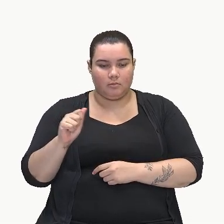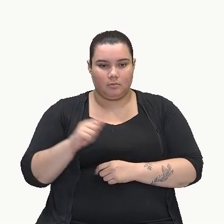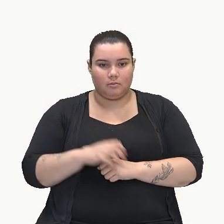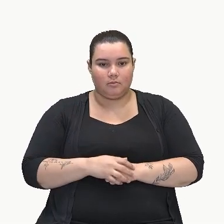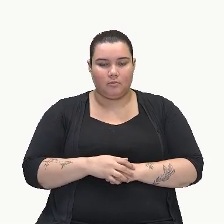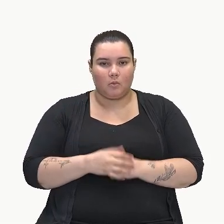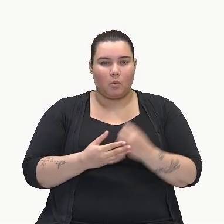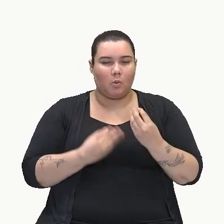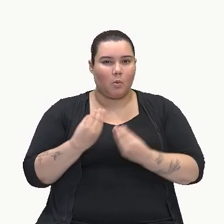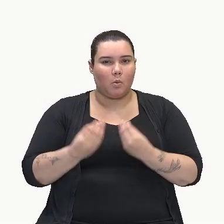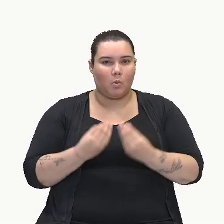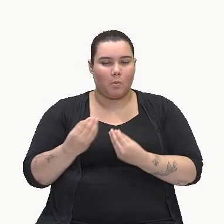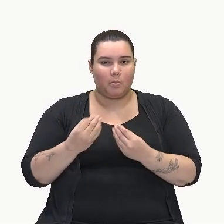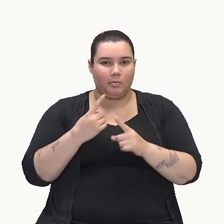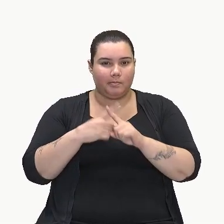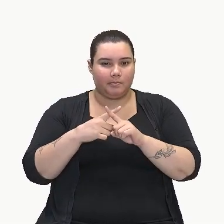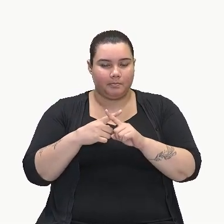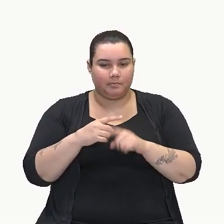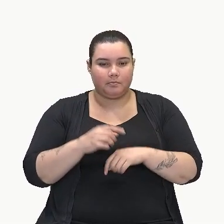Como é que a gente faz aqui a multiplicação?